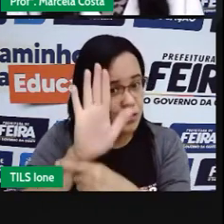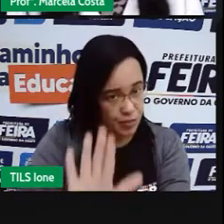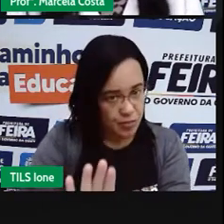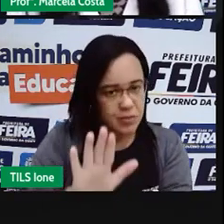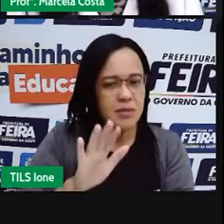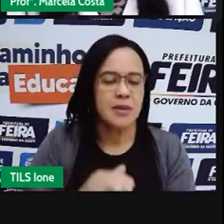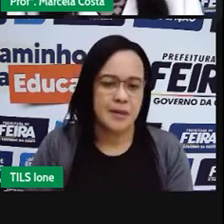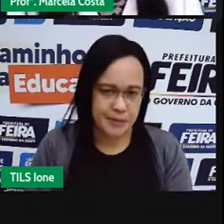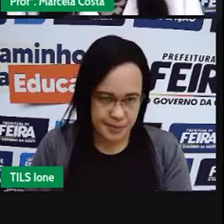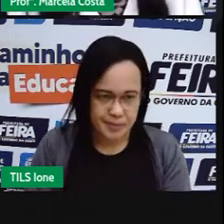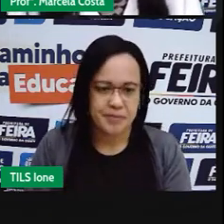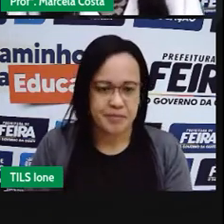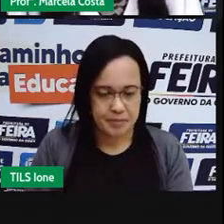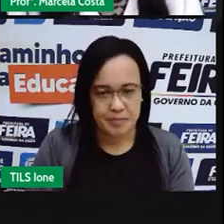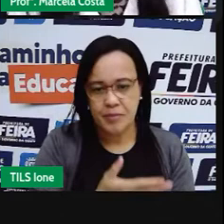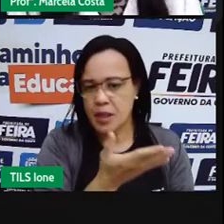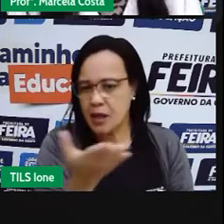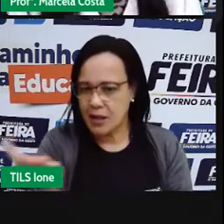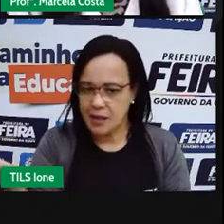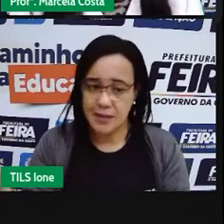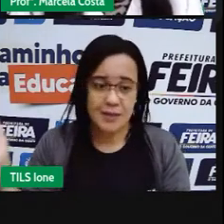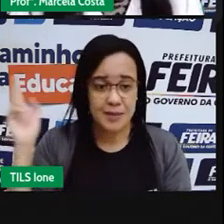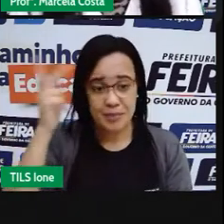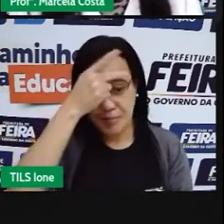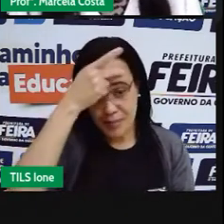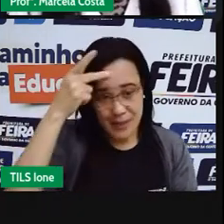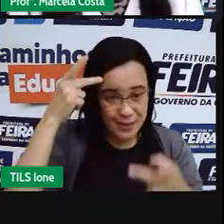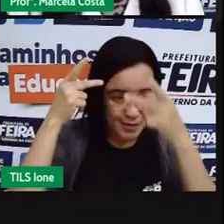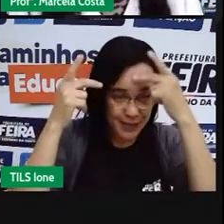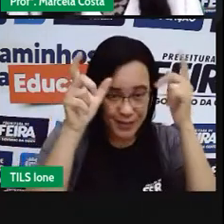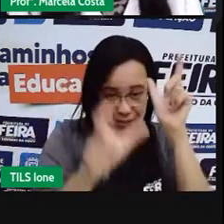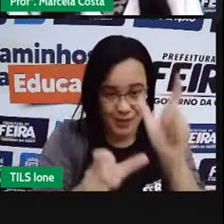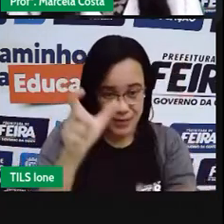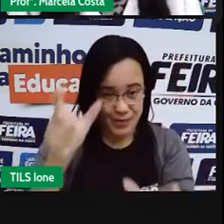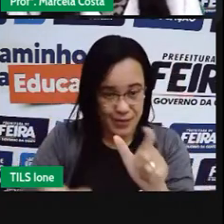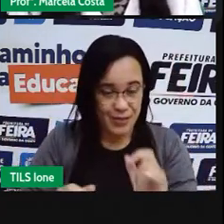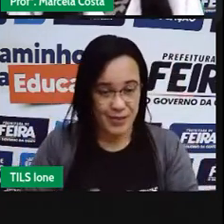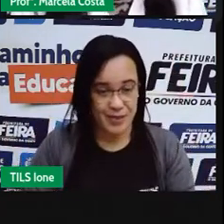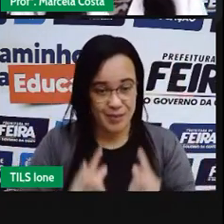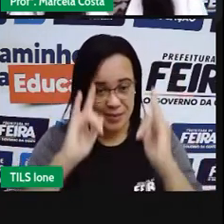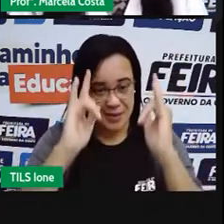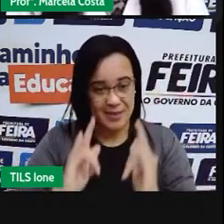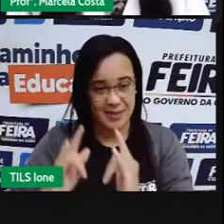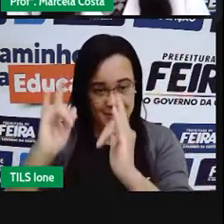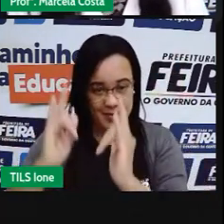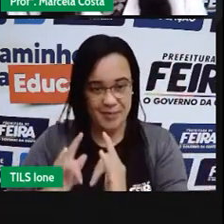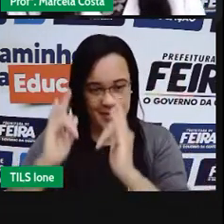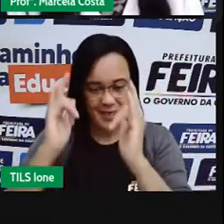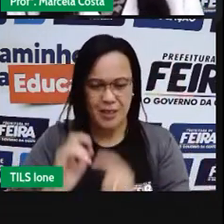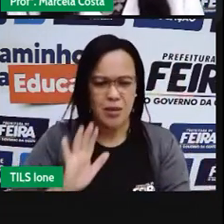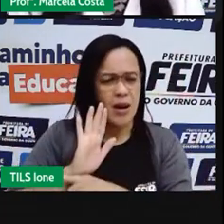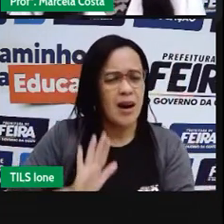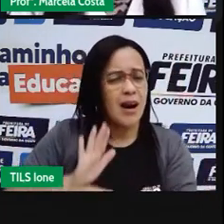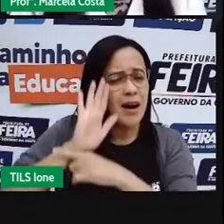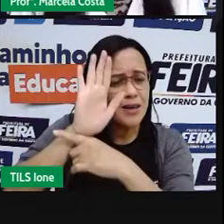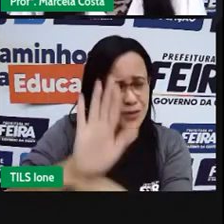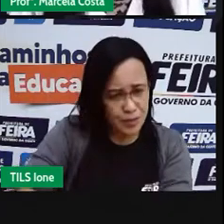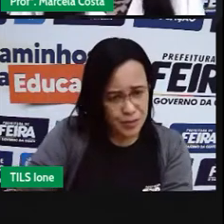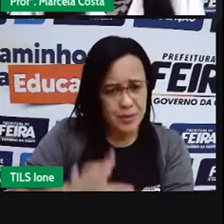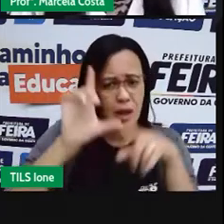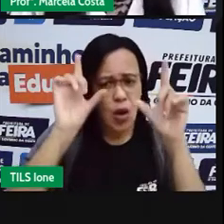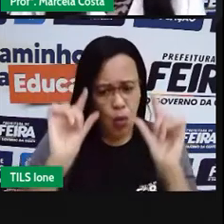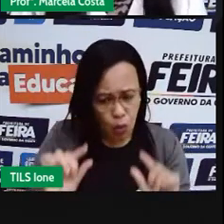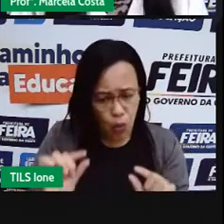esses moradores dos apartamentos. A gente pode pensar que não não é um valor de vocês preferidos reduzem o excesso de